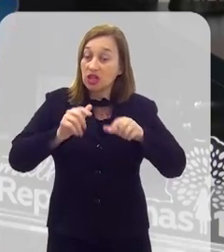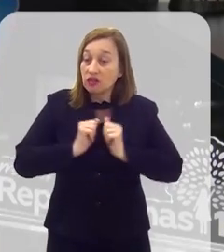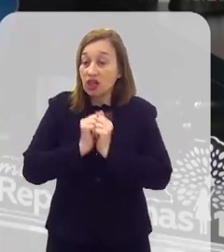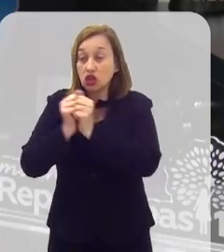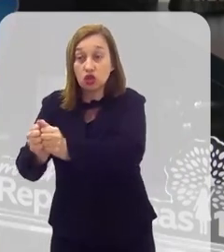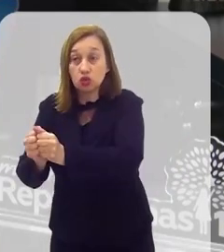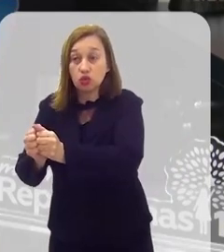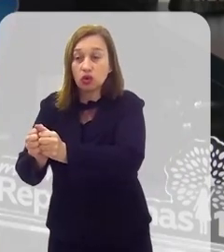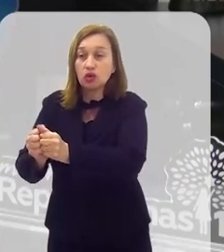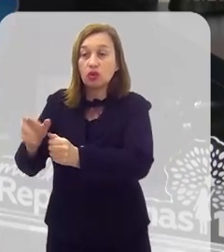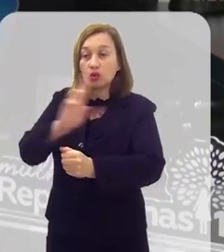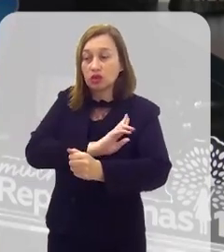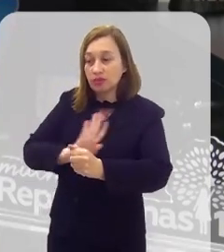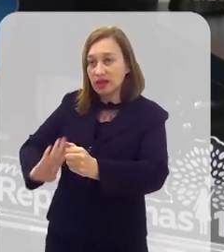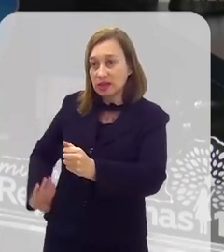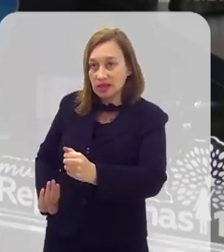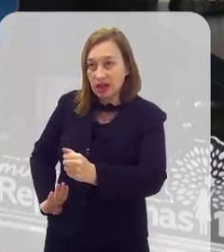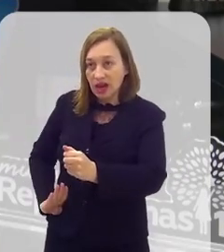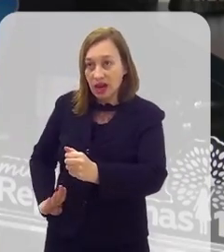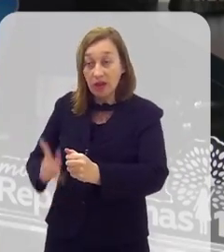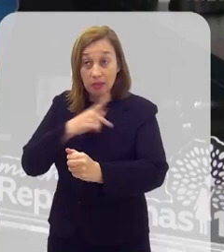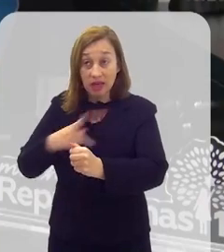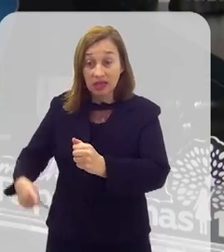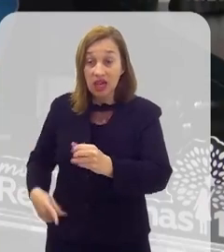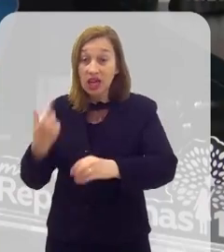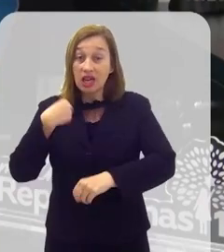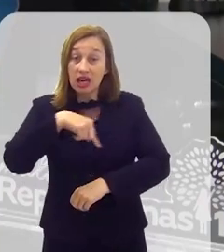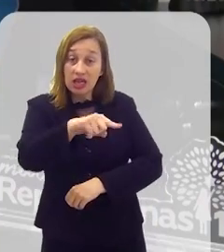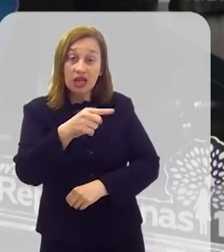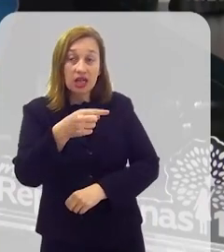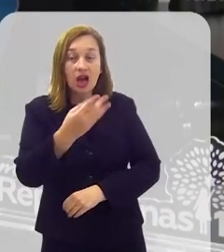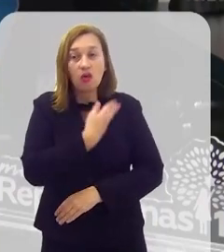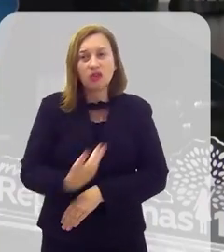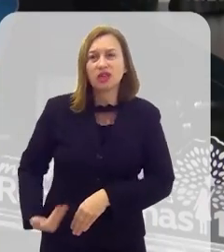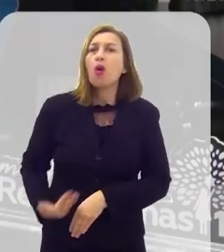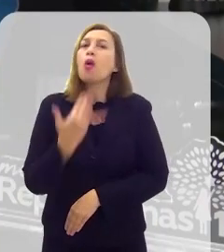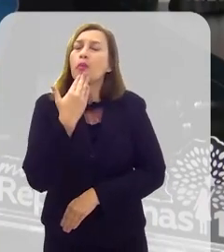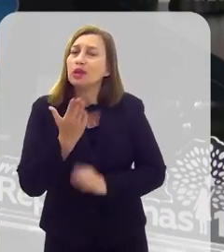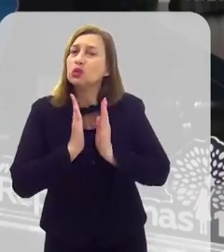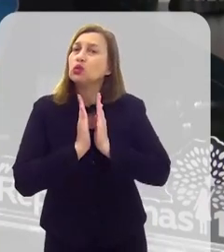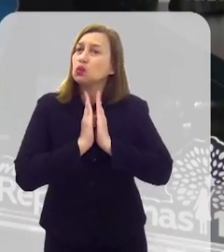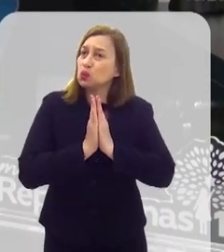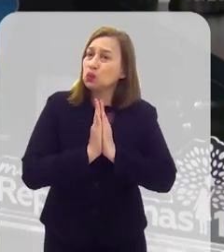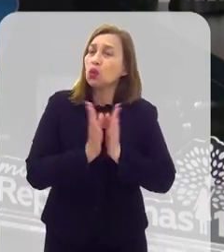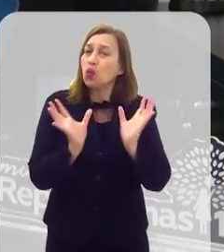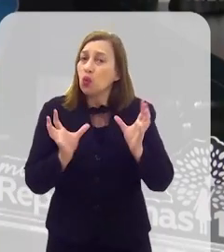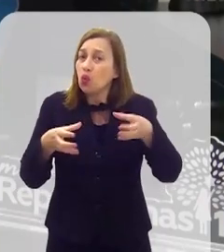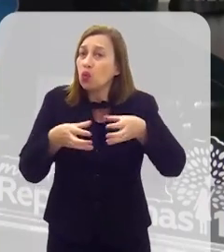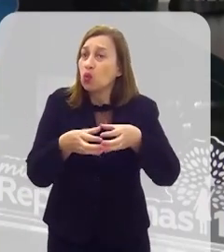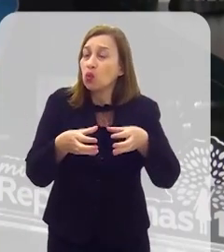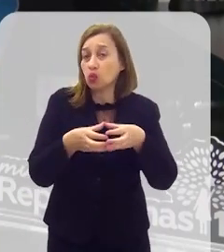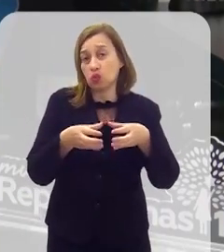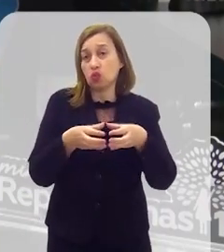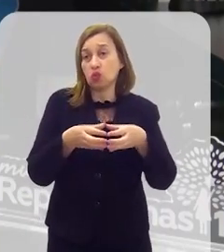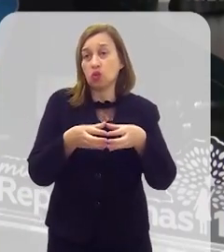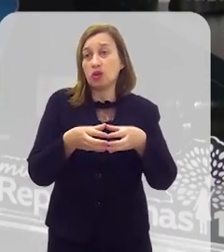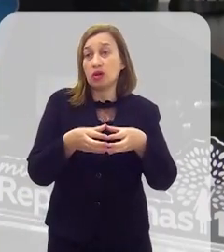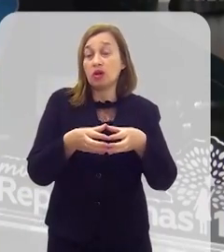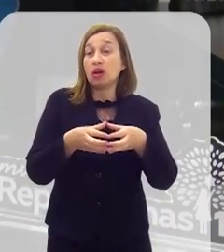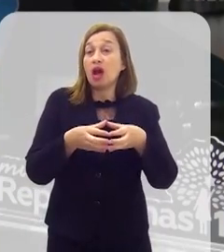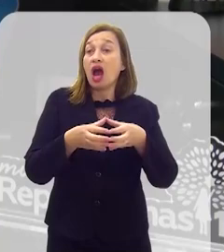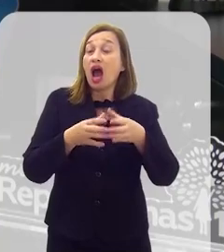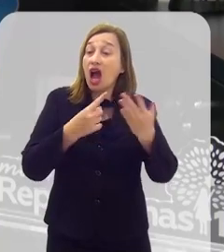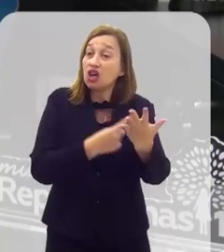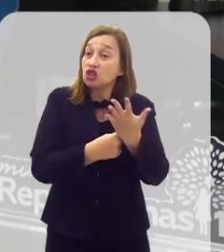junto com o presidente Rodrigo Bacelar, levar até o governador e pedir, né? Fazer um esforço conjunto aí e